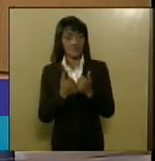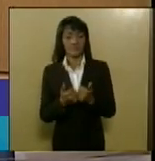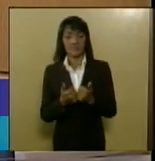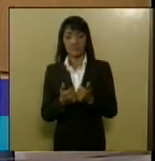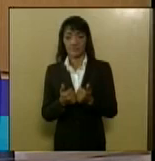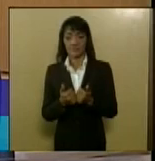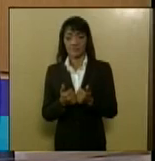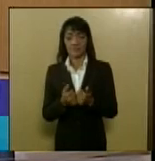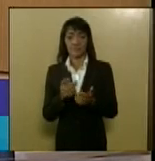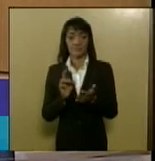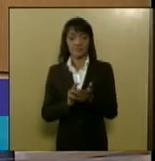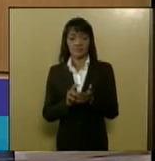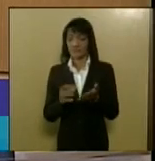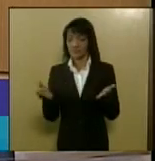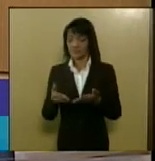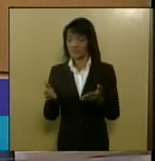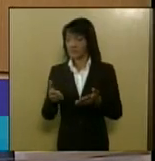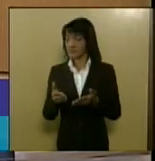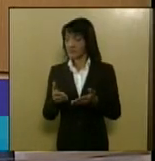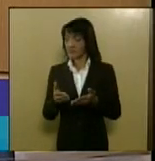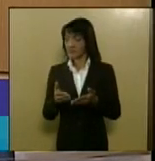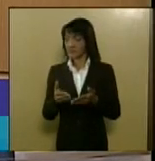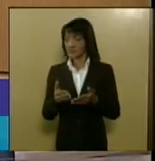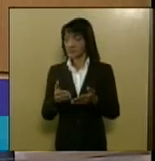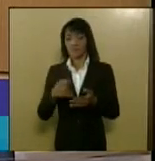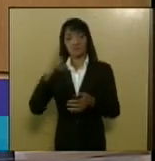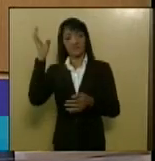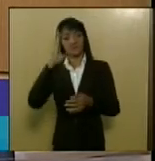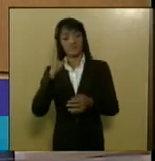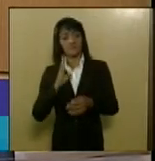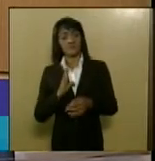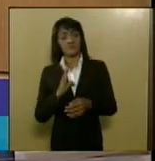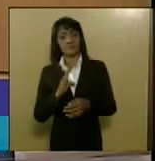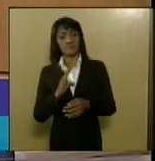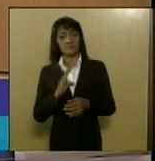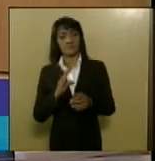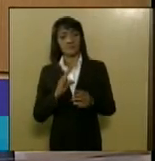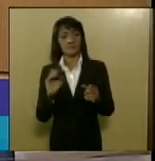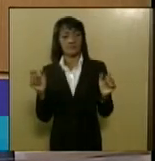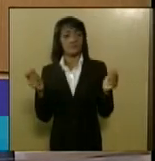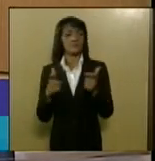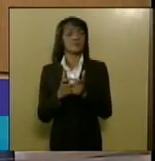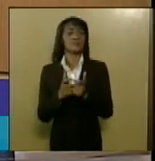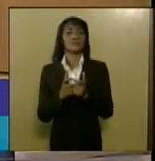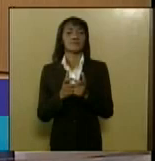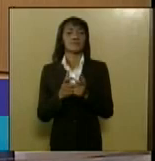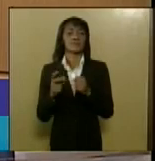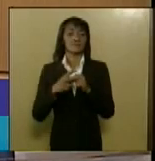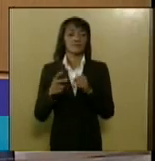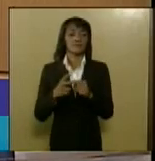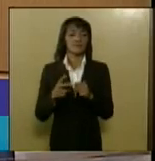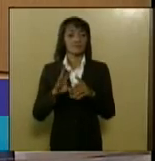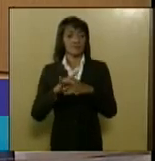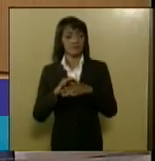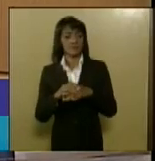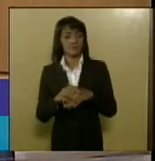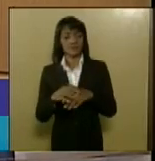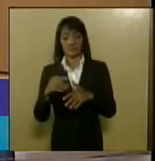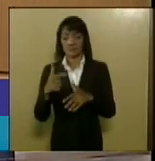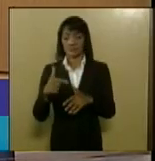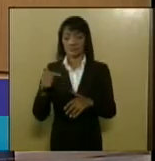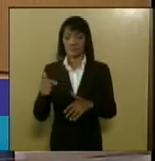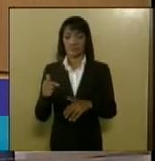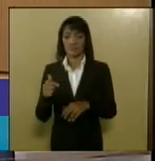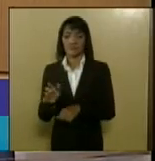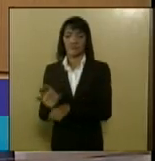que a incidência do tabagismo decrescesse no Brasil esse primeiro estudo ali de doença crônica feito em 27 capitais